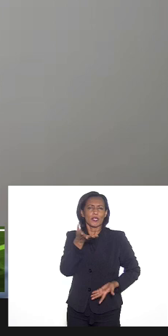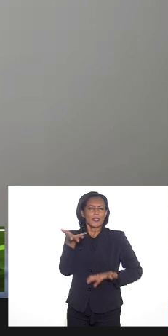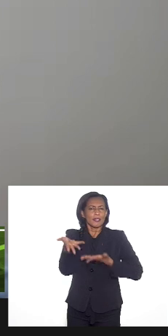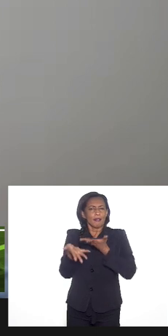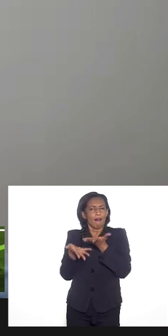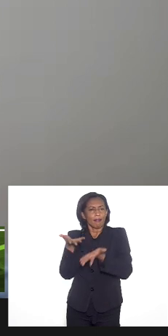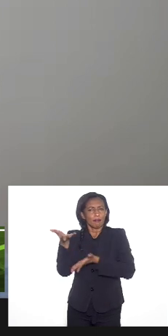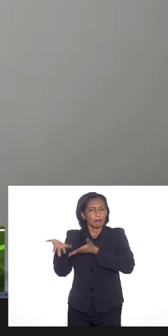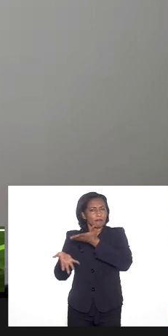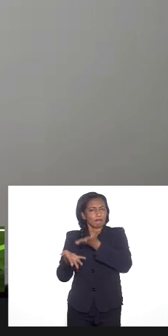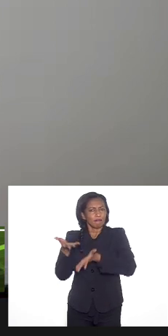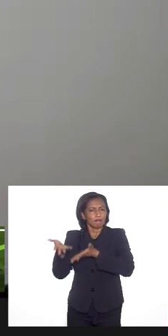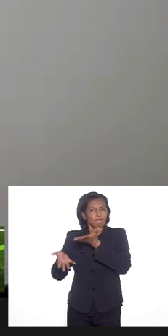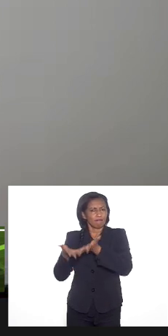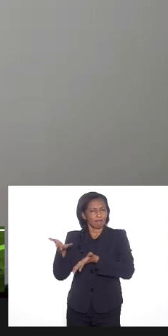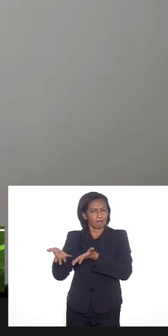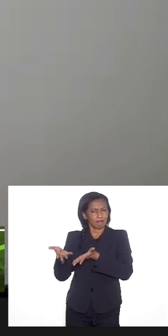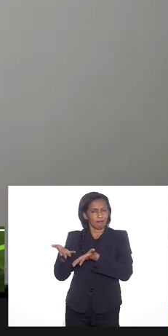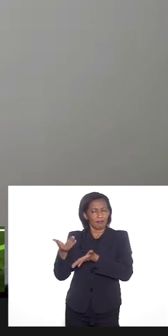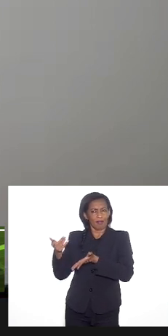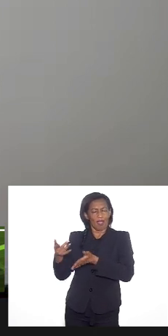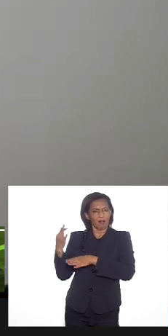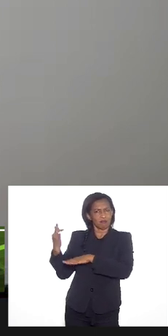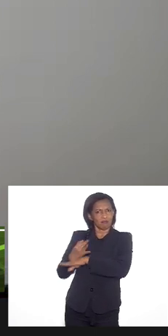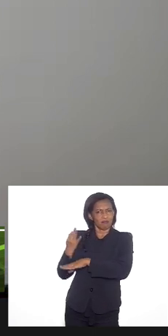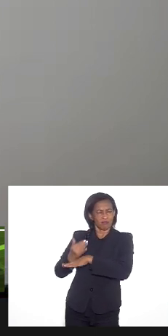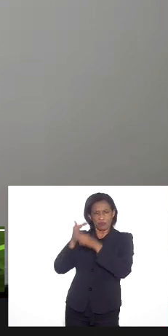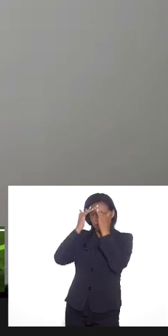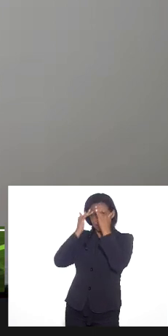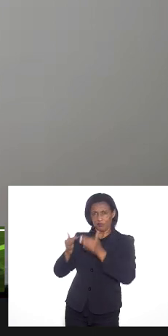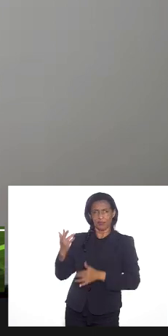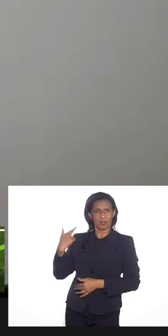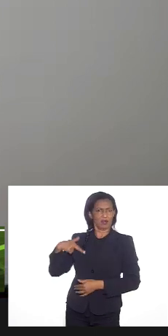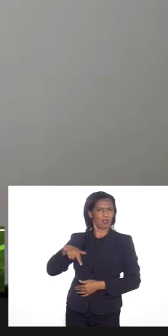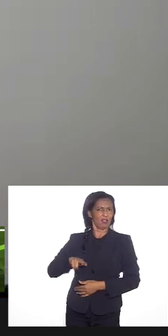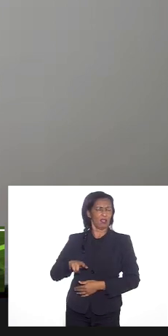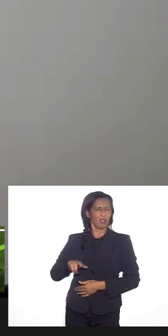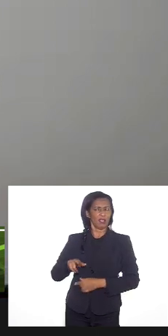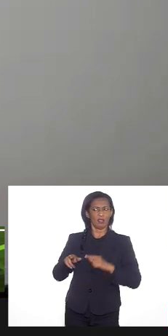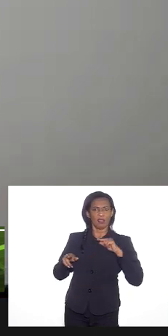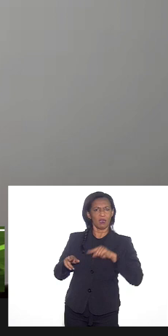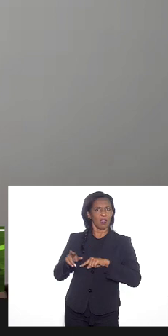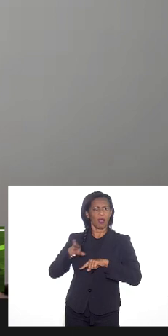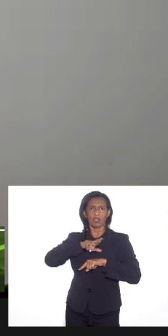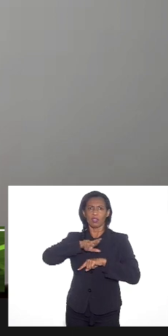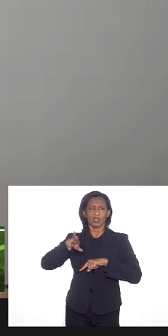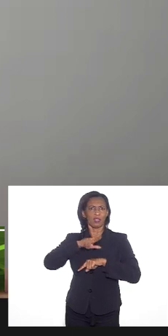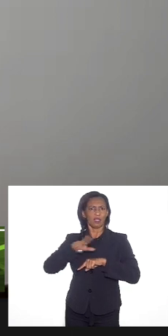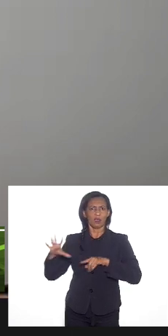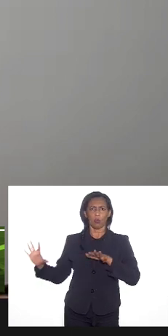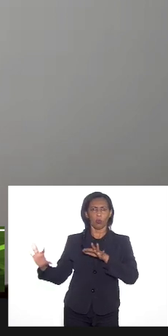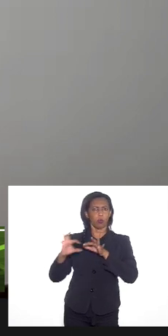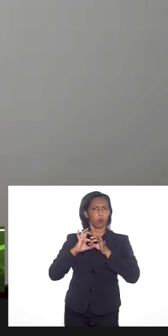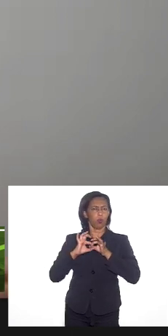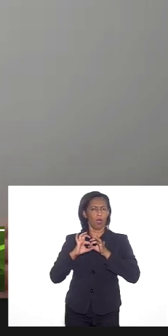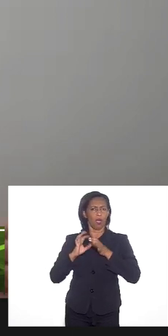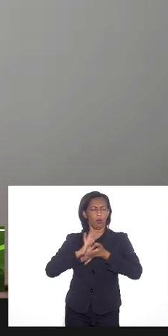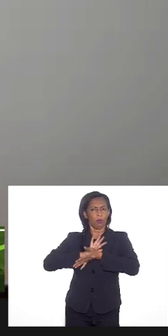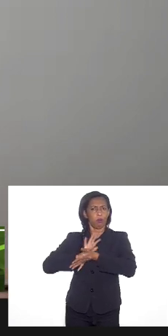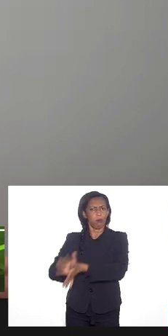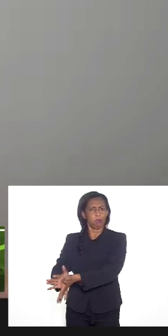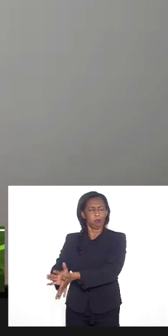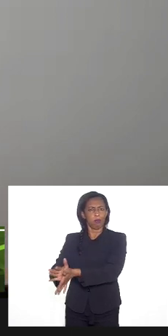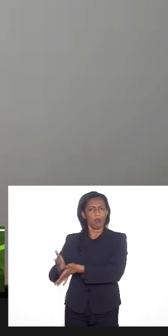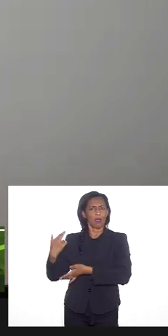intolerância religiosa porque a intolerância religiosa não se coaduna com o que acontece em relação ao racismo religioso e a